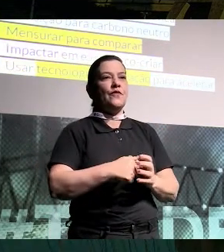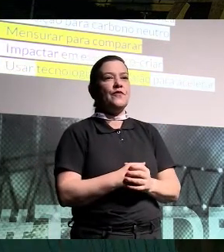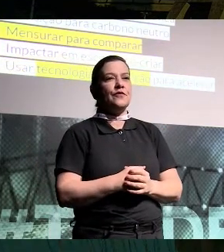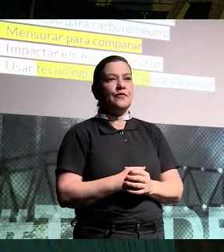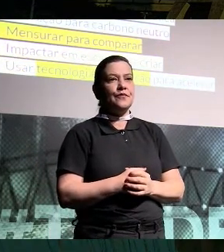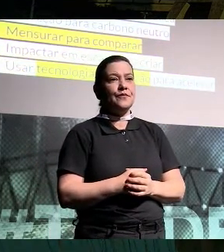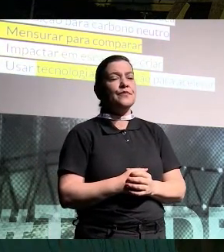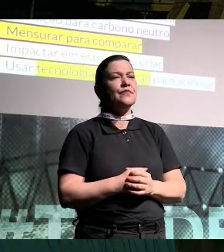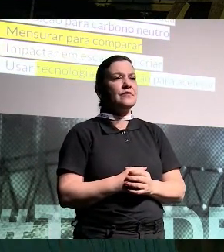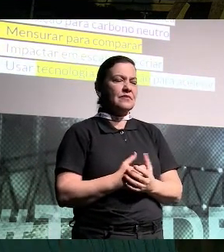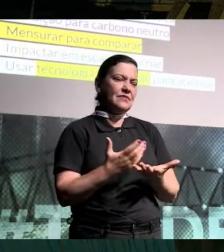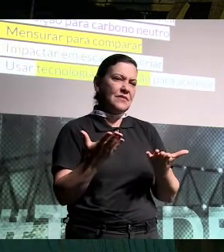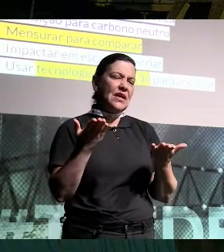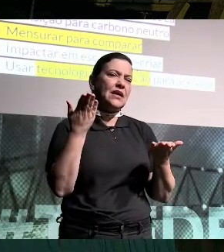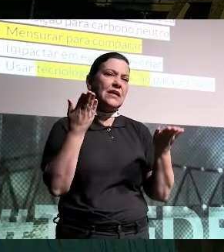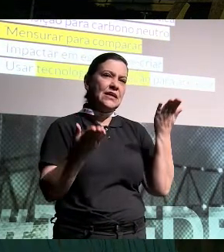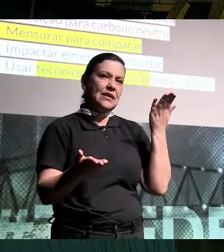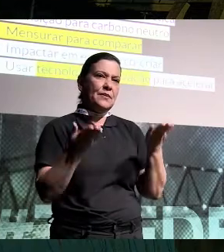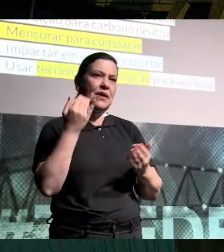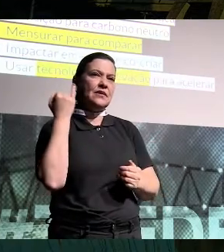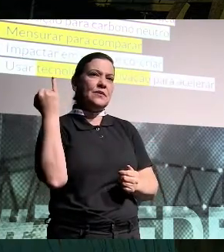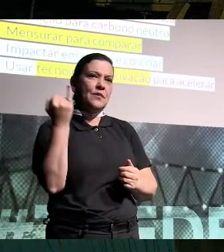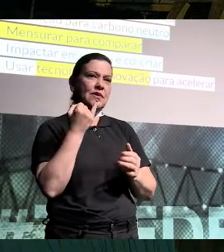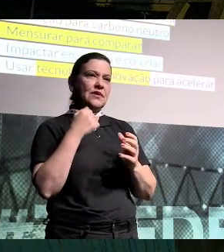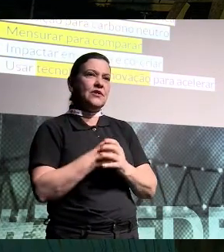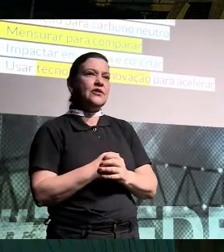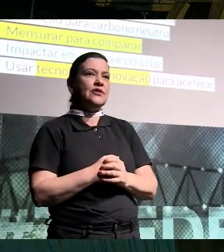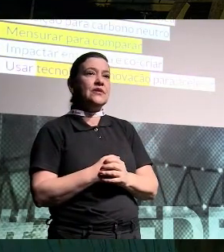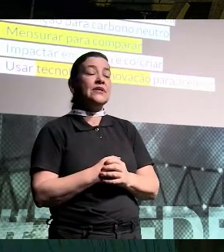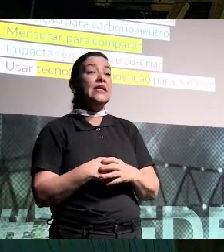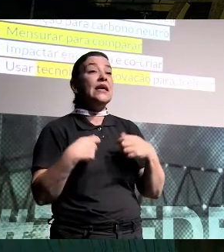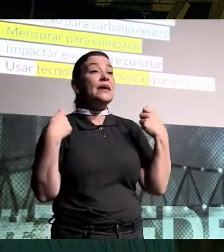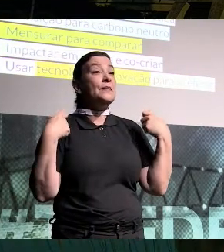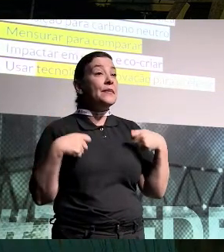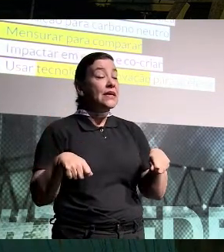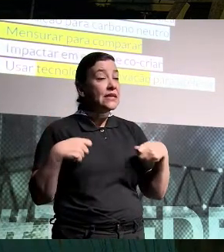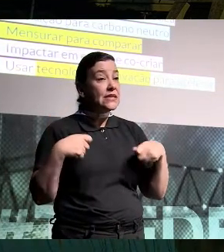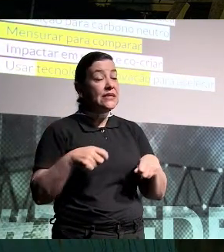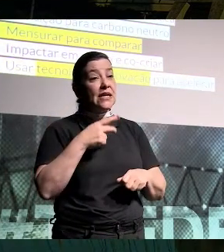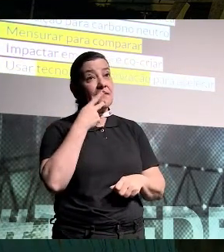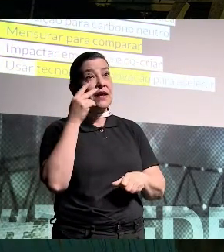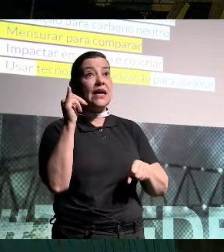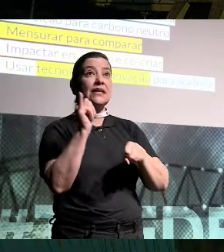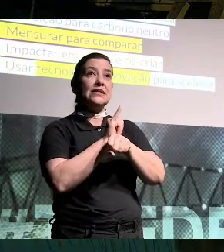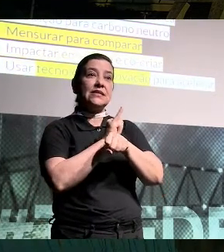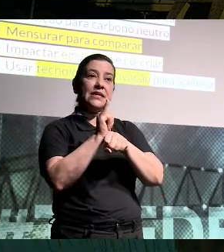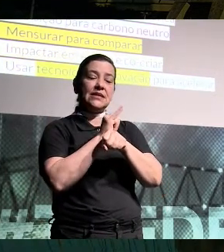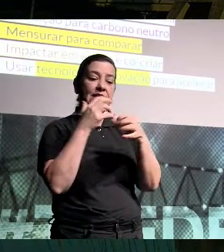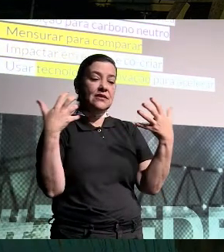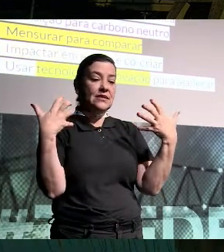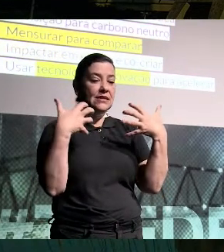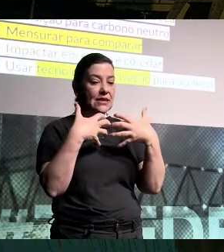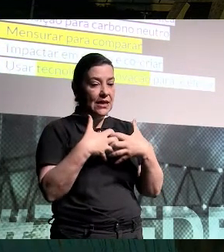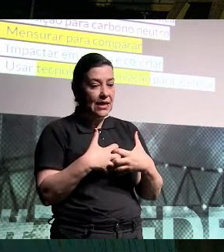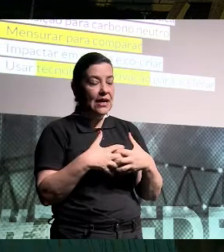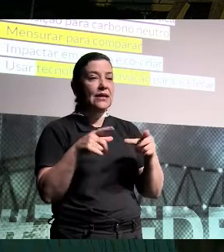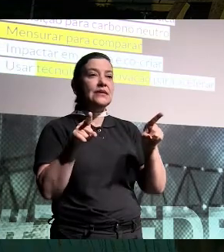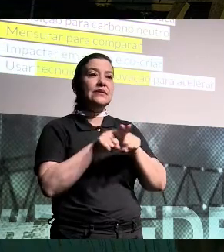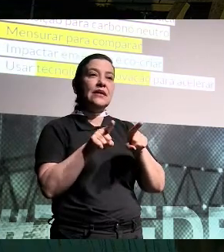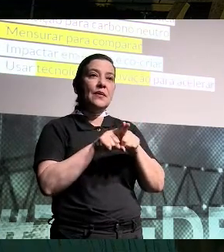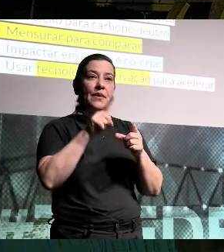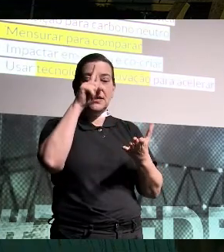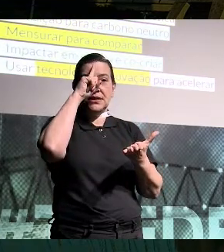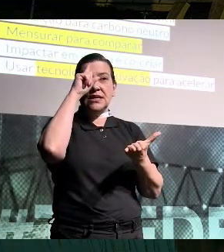num formato mais equilibrado. Então, para isso, a gente precisa falar de estratégias integradas. A gente precisa falar da